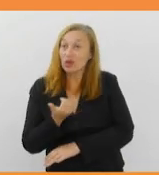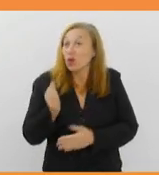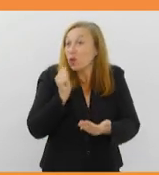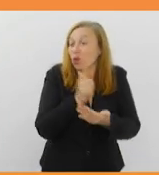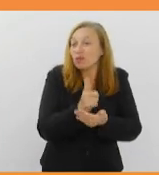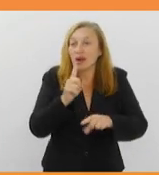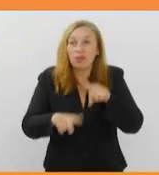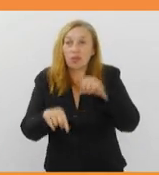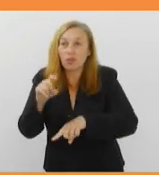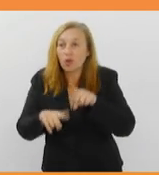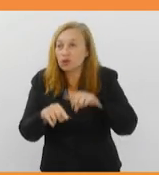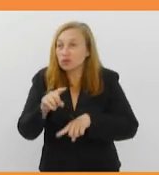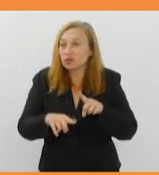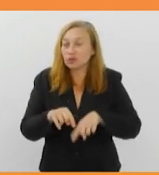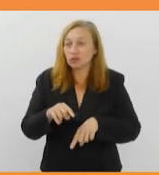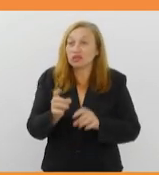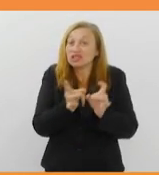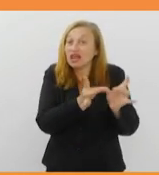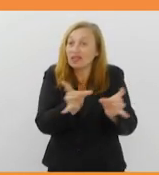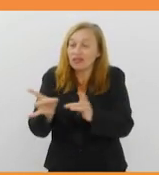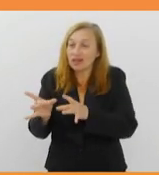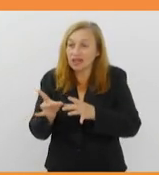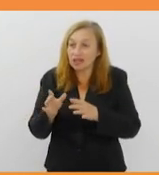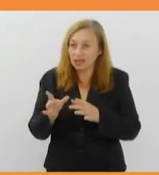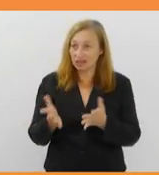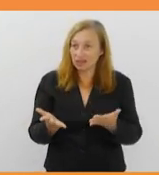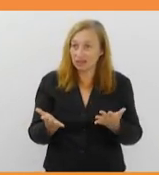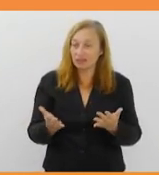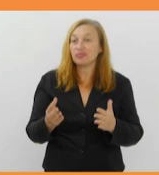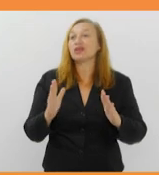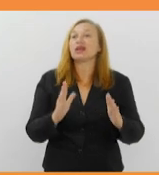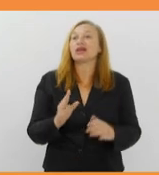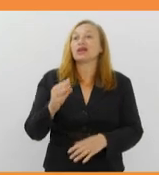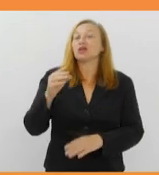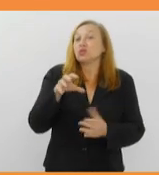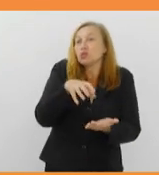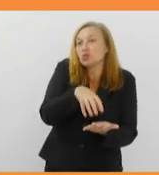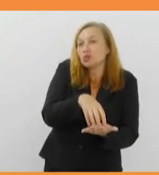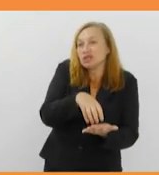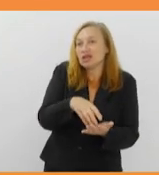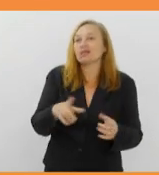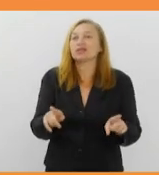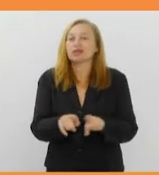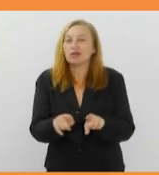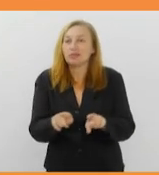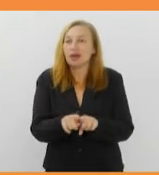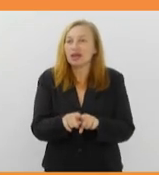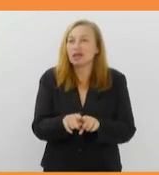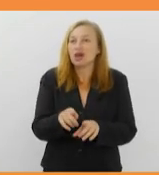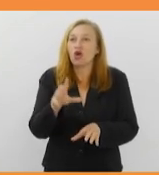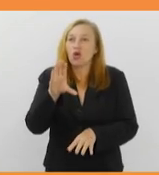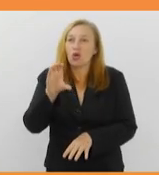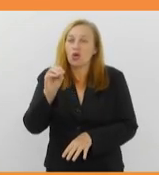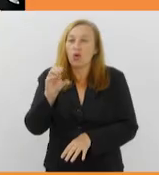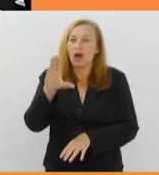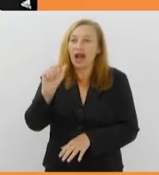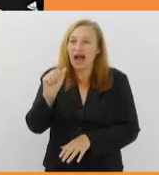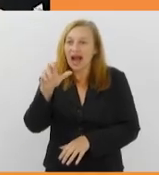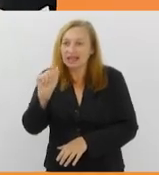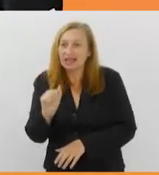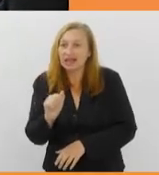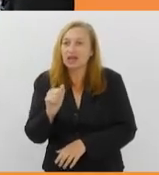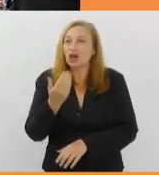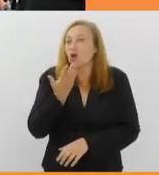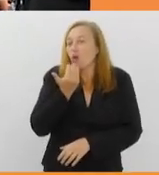produtos de artesanato que estão à venda ao longo da Travessa Mariano de Moura, no centro. Além das já tradicionais cocadas e comida boa, o